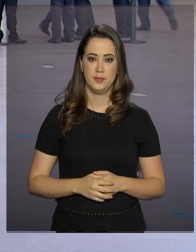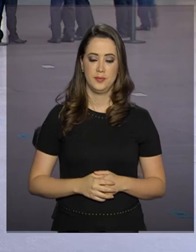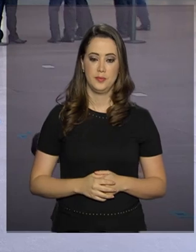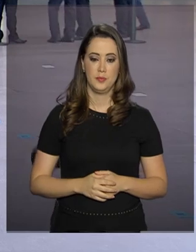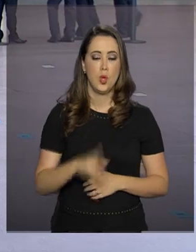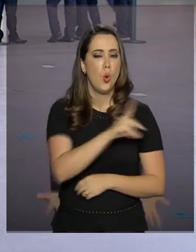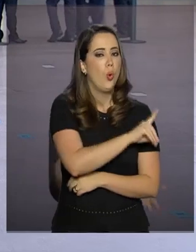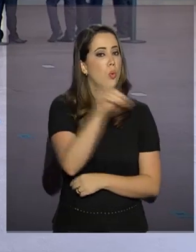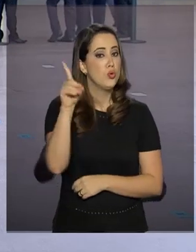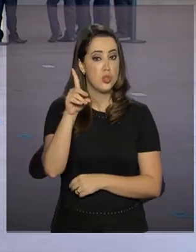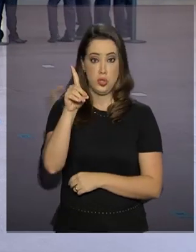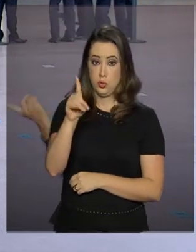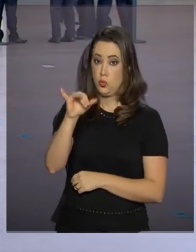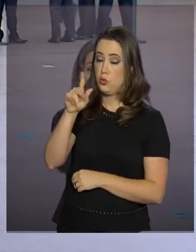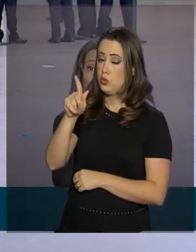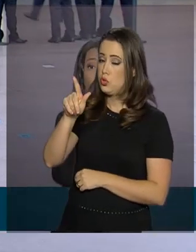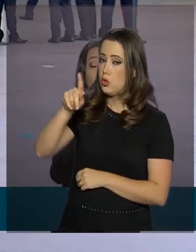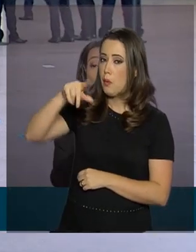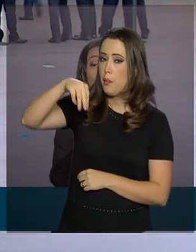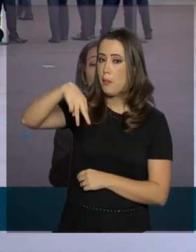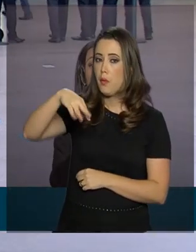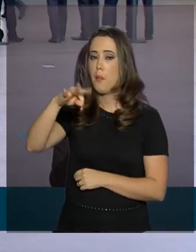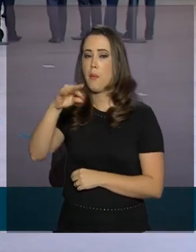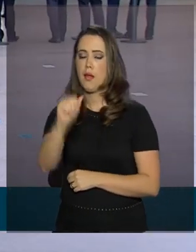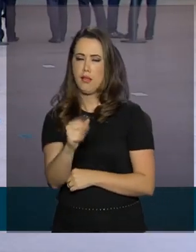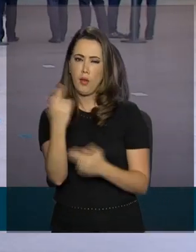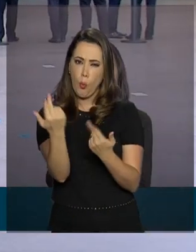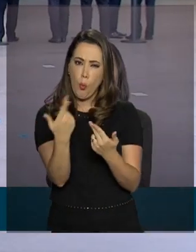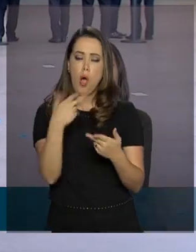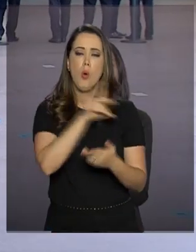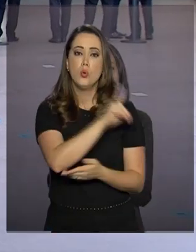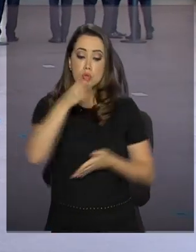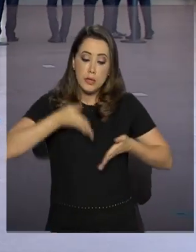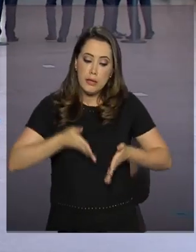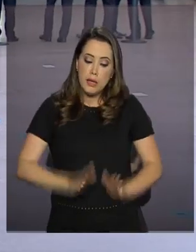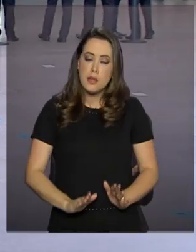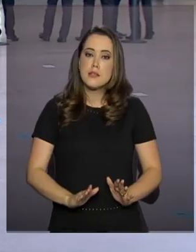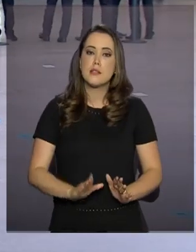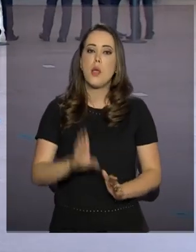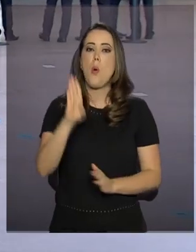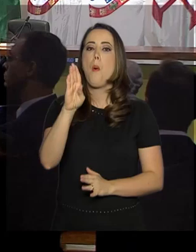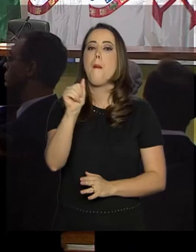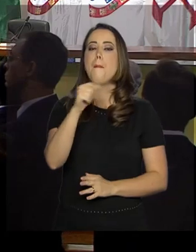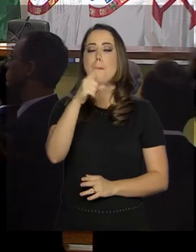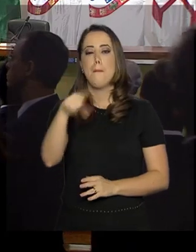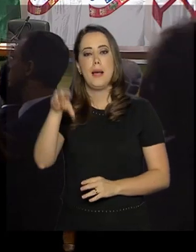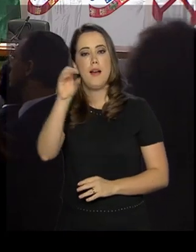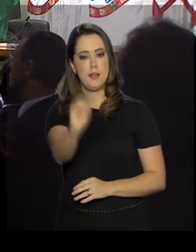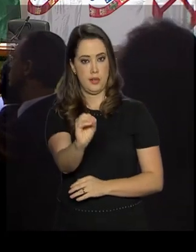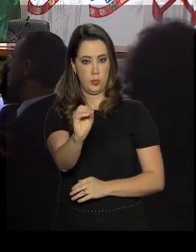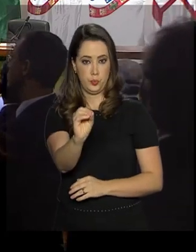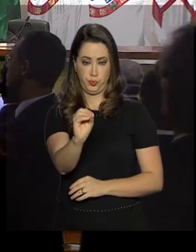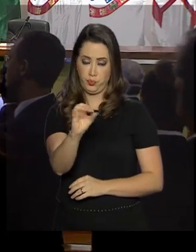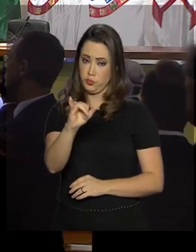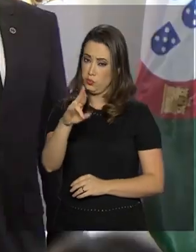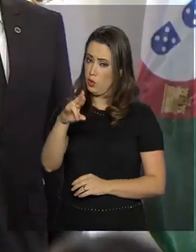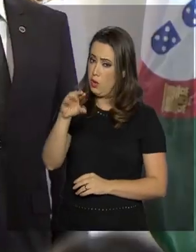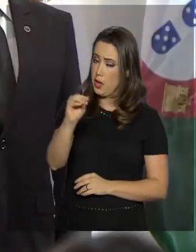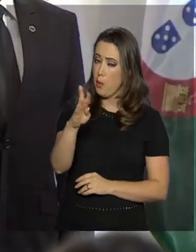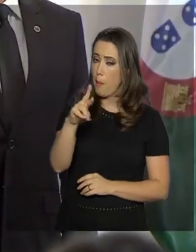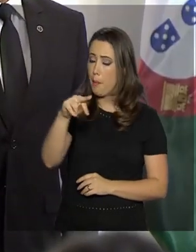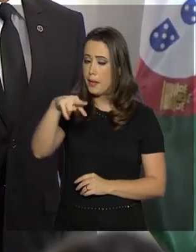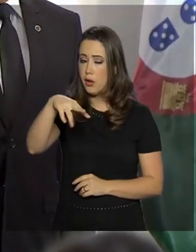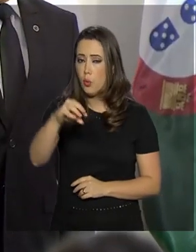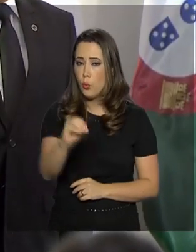O Dia do Diplomata, ele é comemorado na data de nascimento do Barão do Rio Branco, que é o patrono da diplomacia brasileira. A data também é